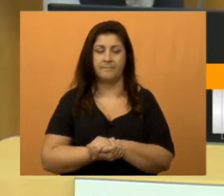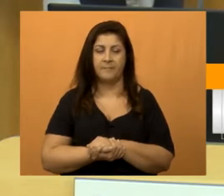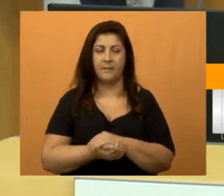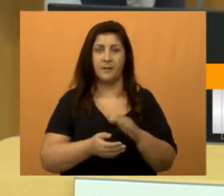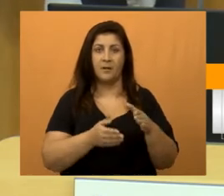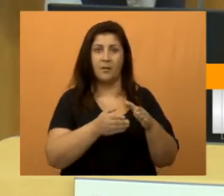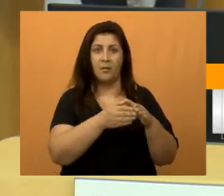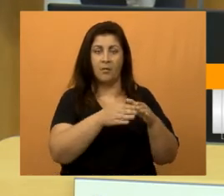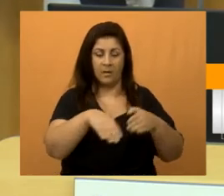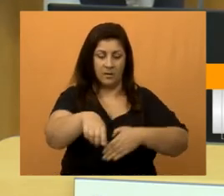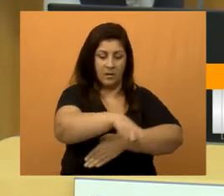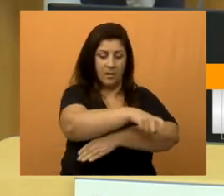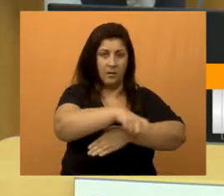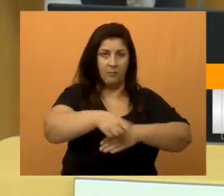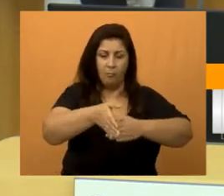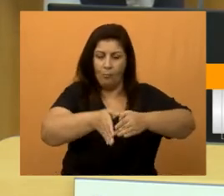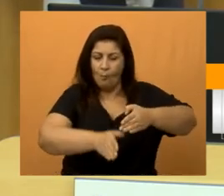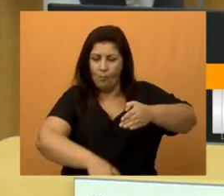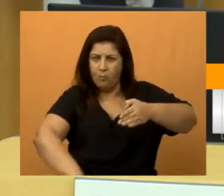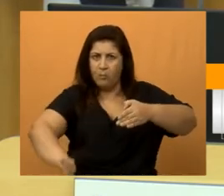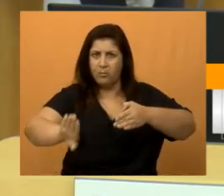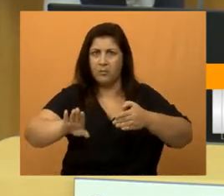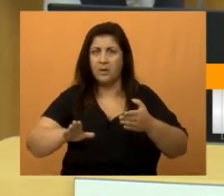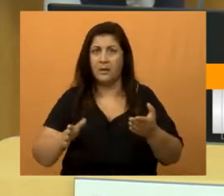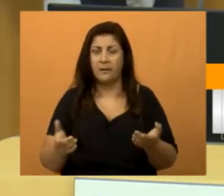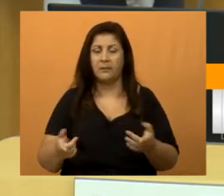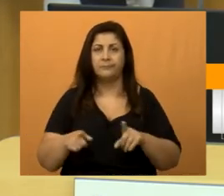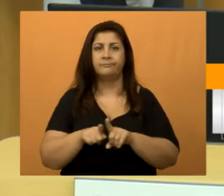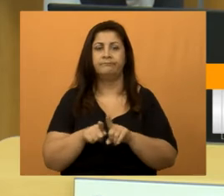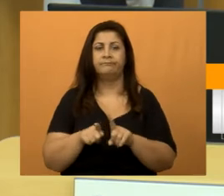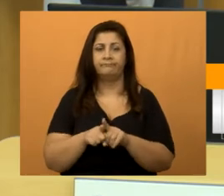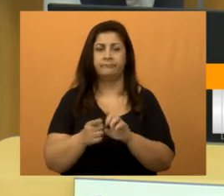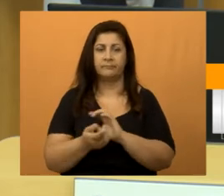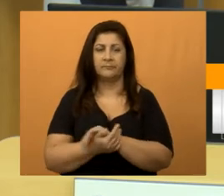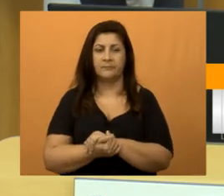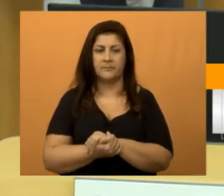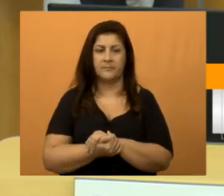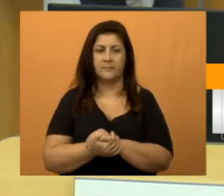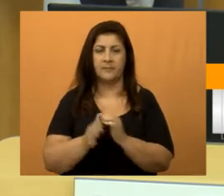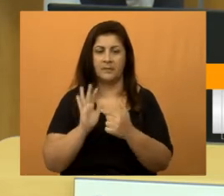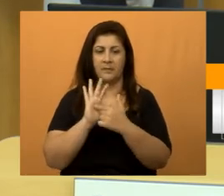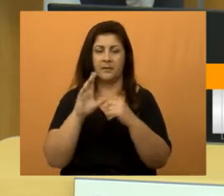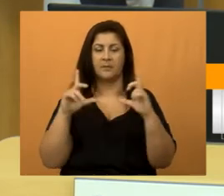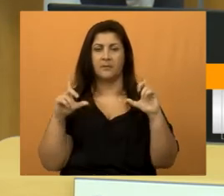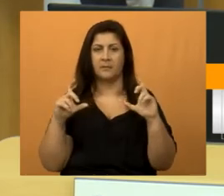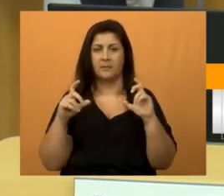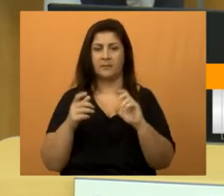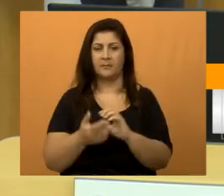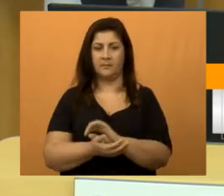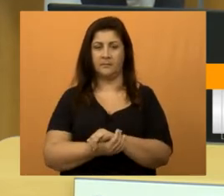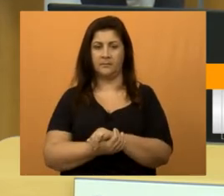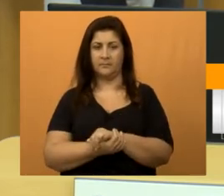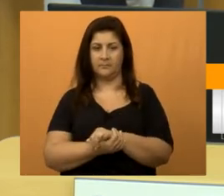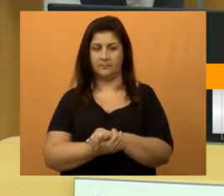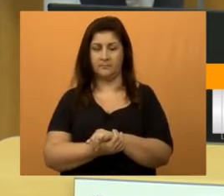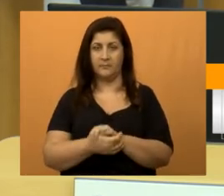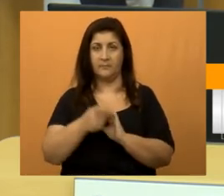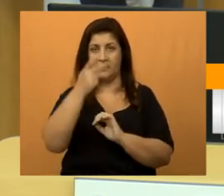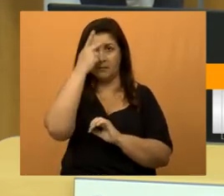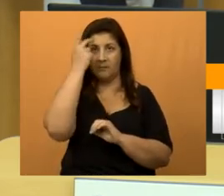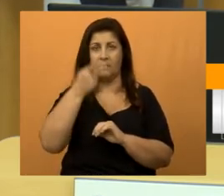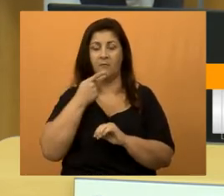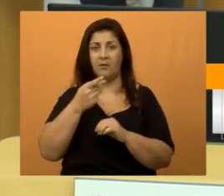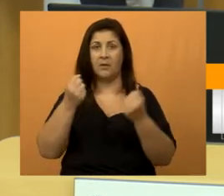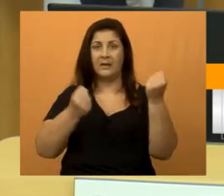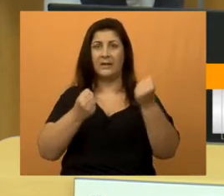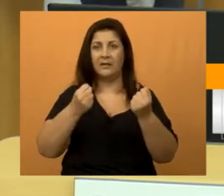Buraco na rua Antena Paulista, no bairro Jardim das Indústrias. Está aqui esse buraco. O morador falou que já quebrou